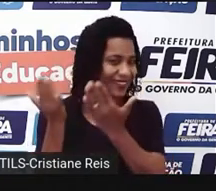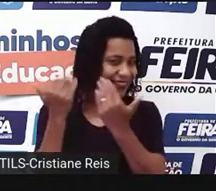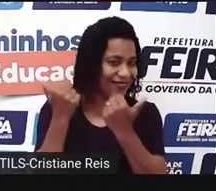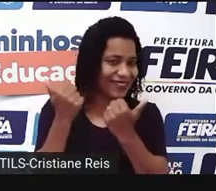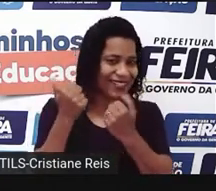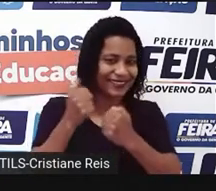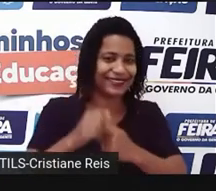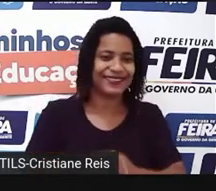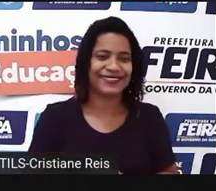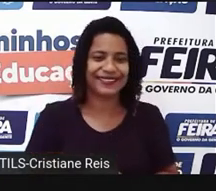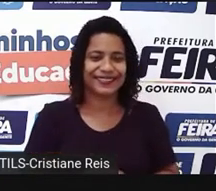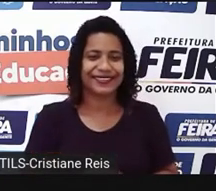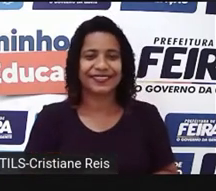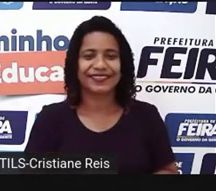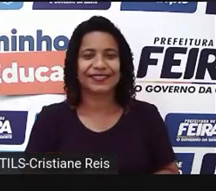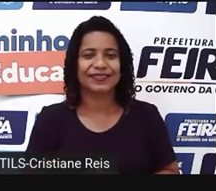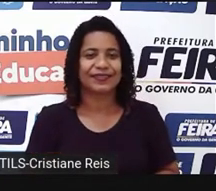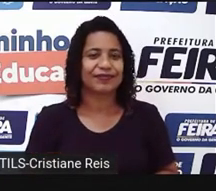go! Vamos lá.